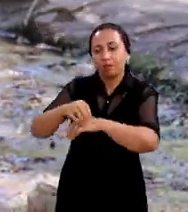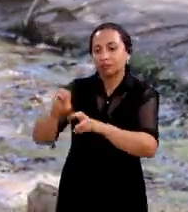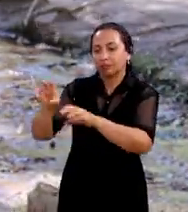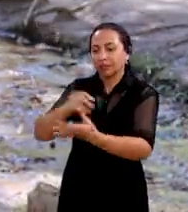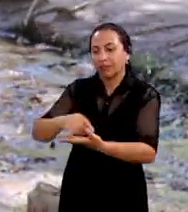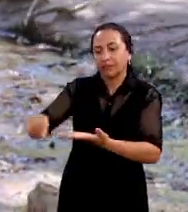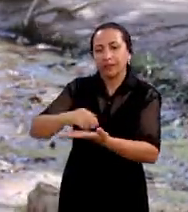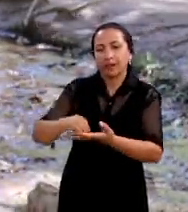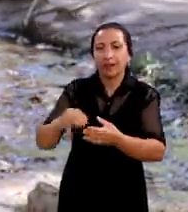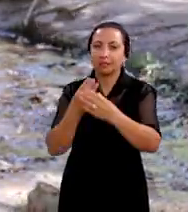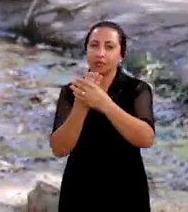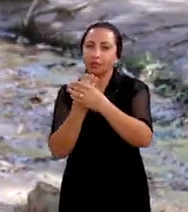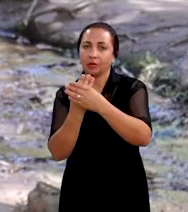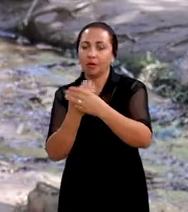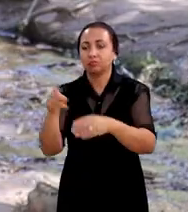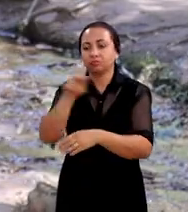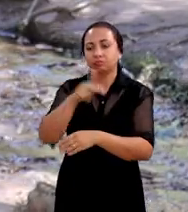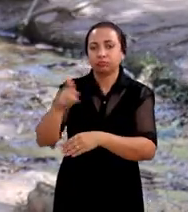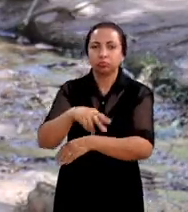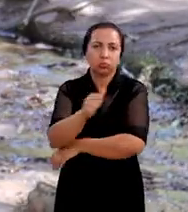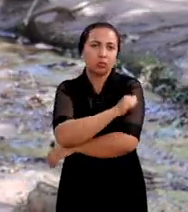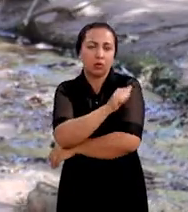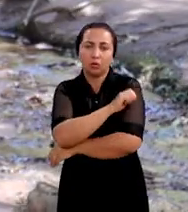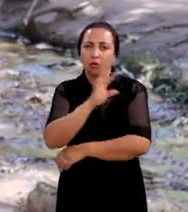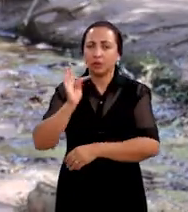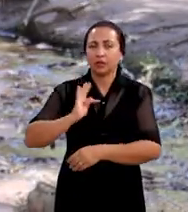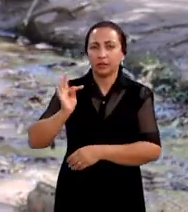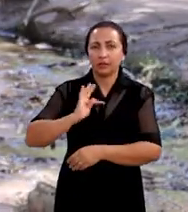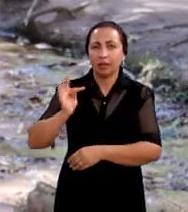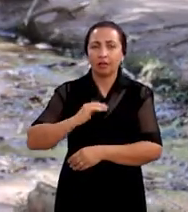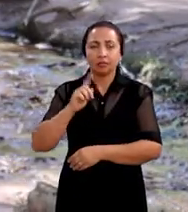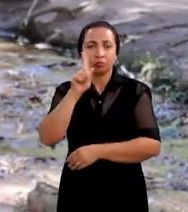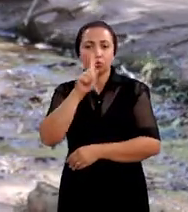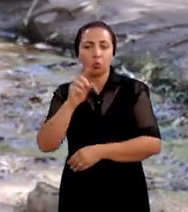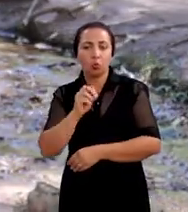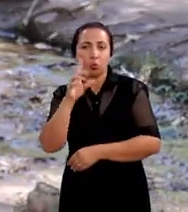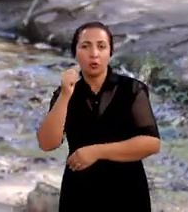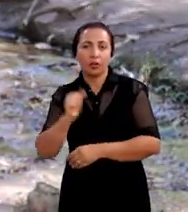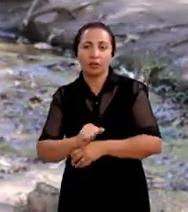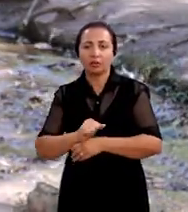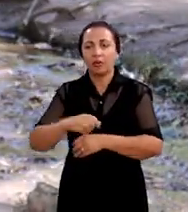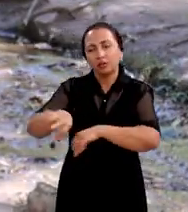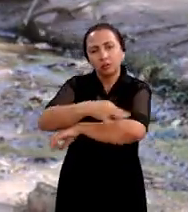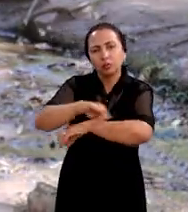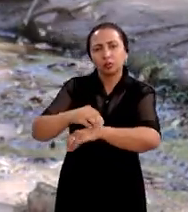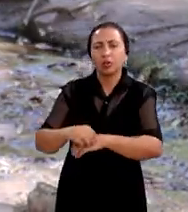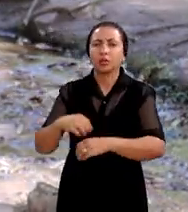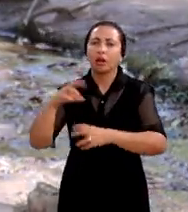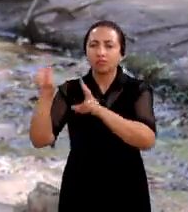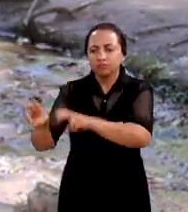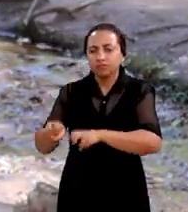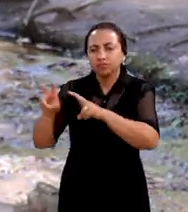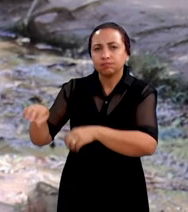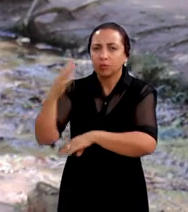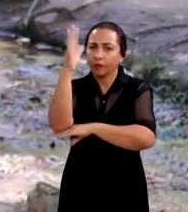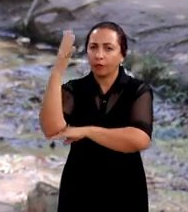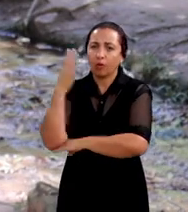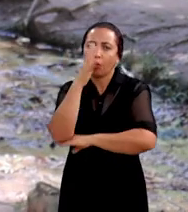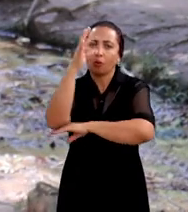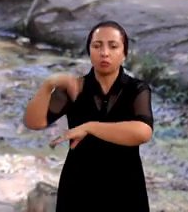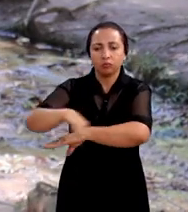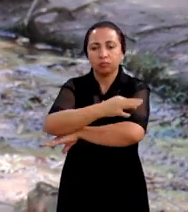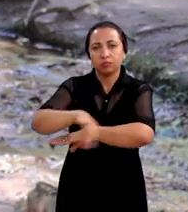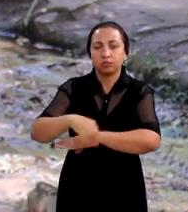Universidade Federal de Sergipe. São professores, alunos e técnicos de zootecnia, engenharia agronômica, engenharia florestal